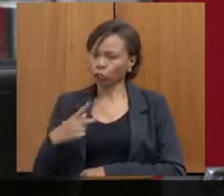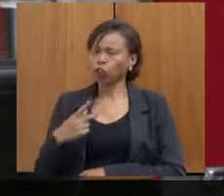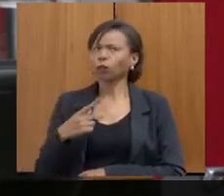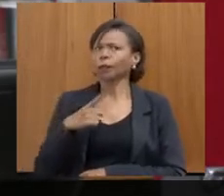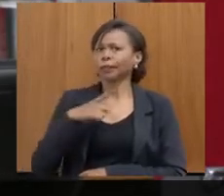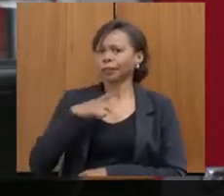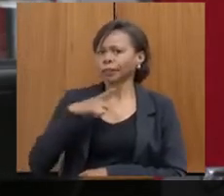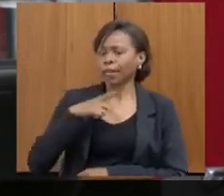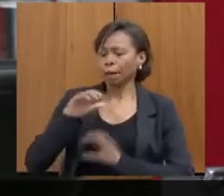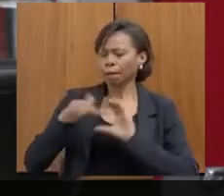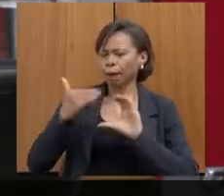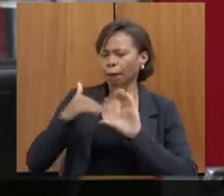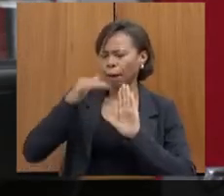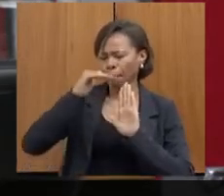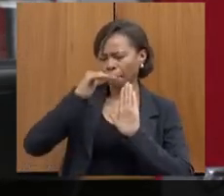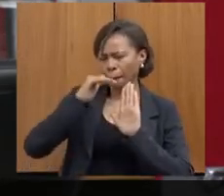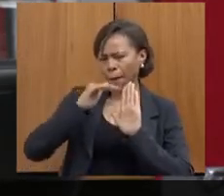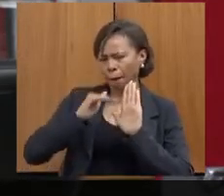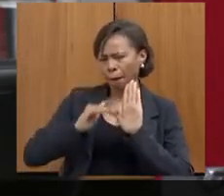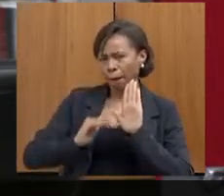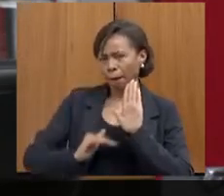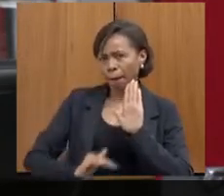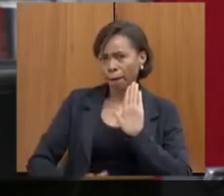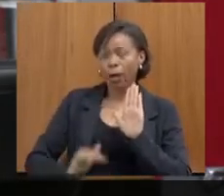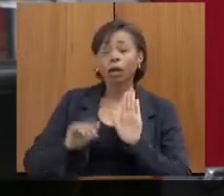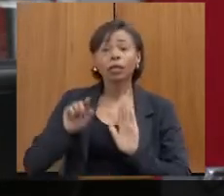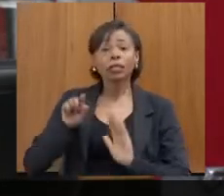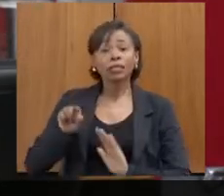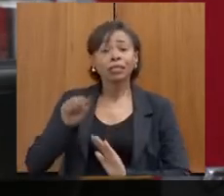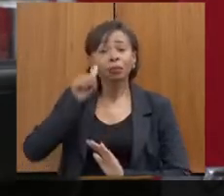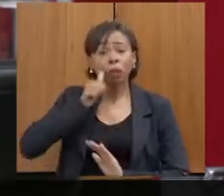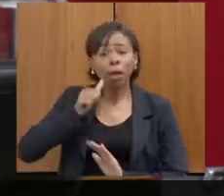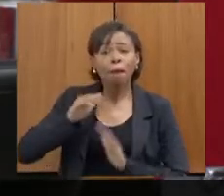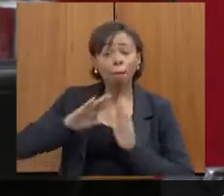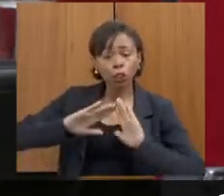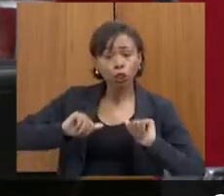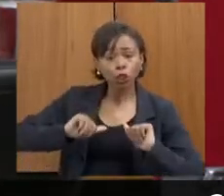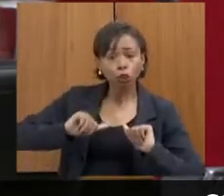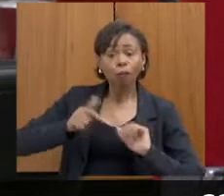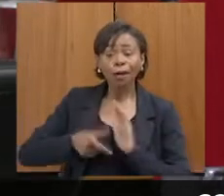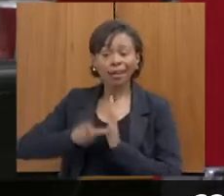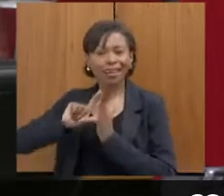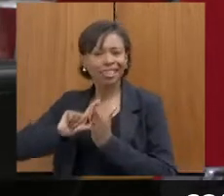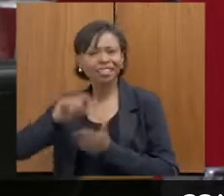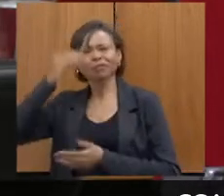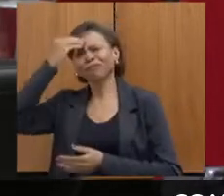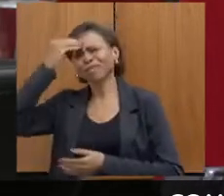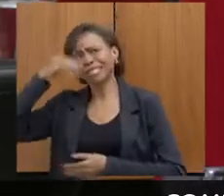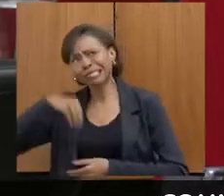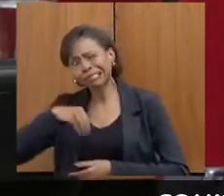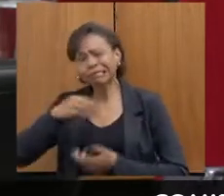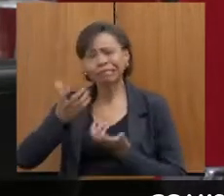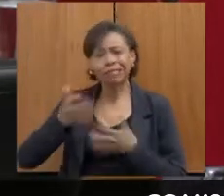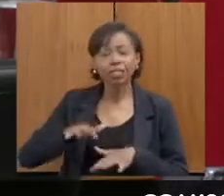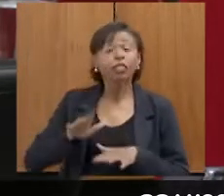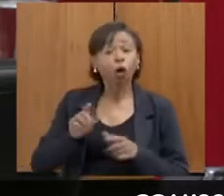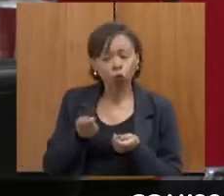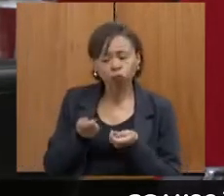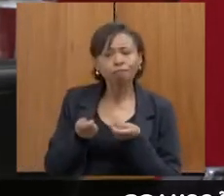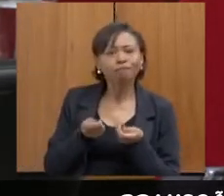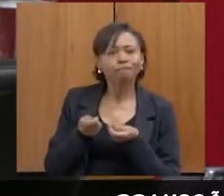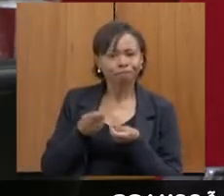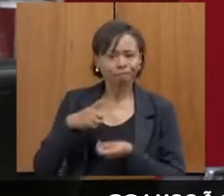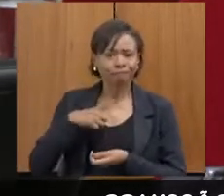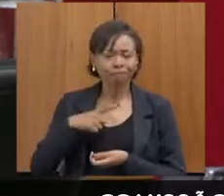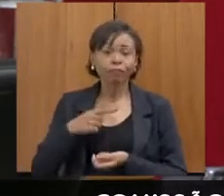terceira vez que essa mulher pede medida, ela desistiu nas anteriores, então, você consegue fazer esse controle. E, na pandemia, gente criou